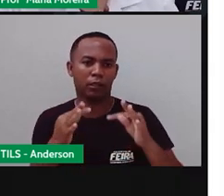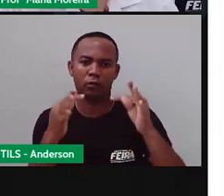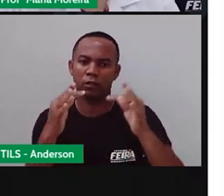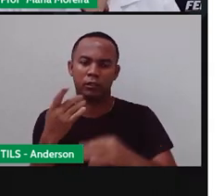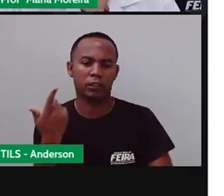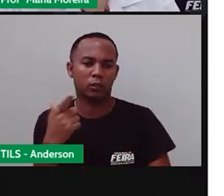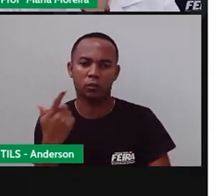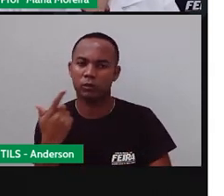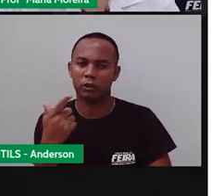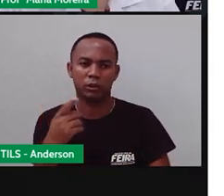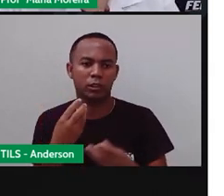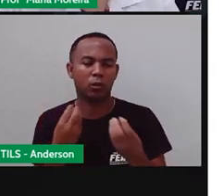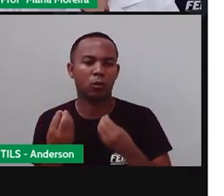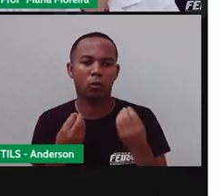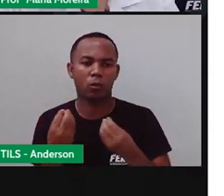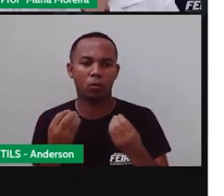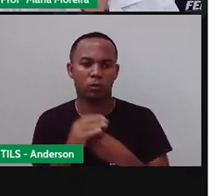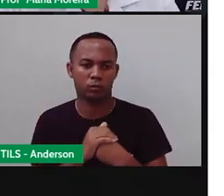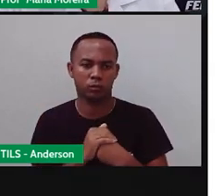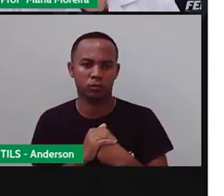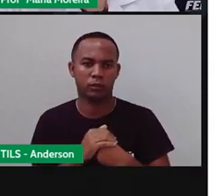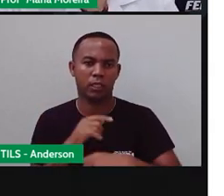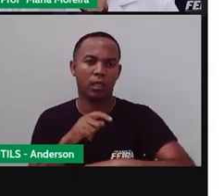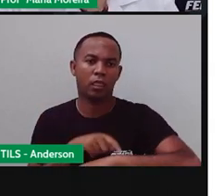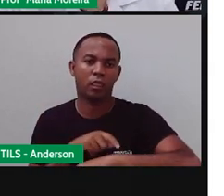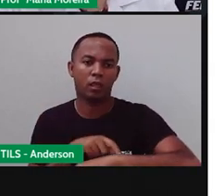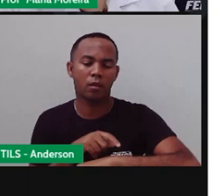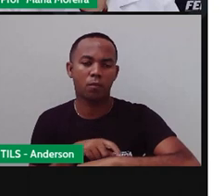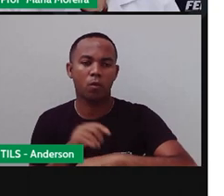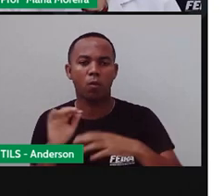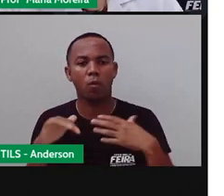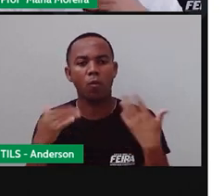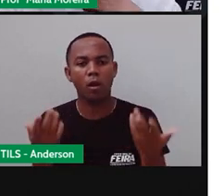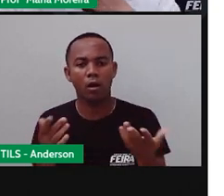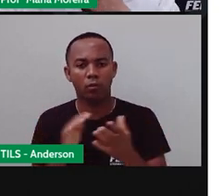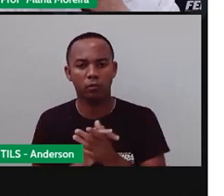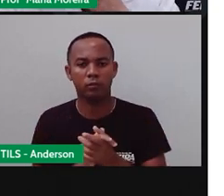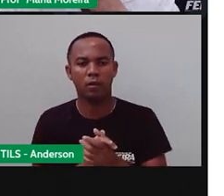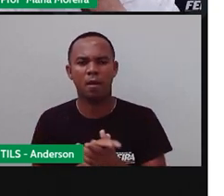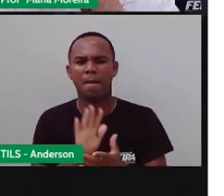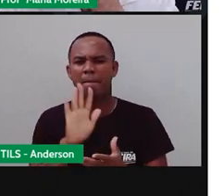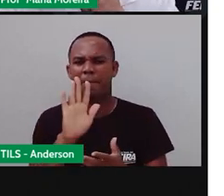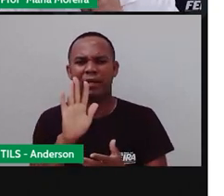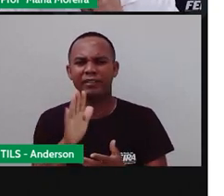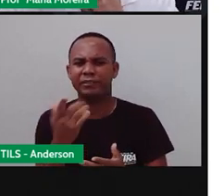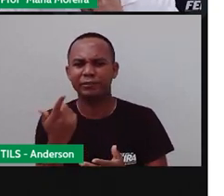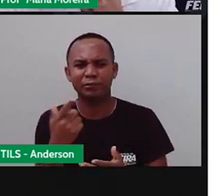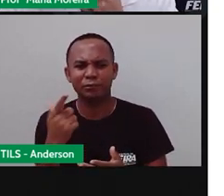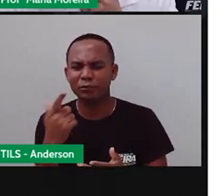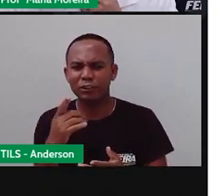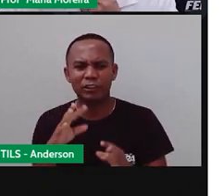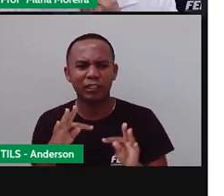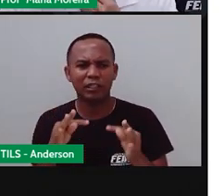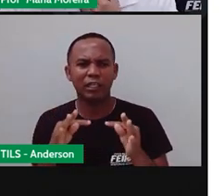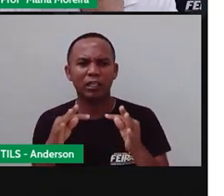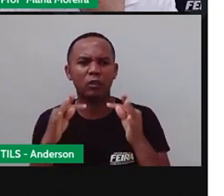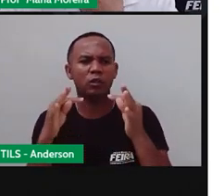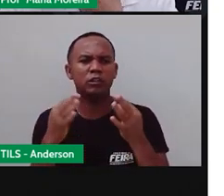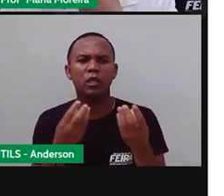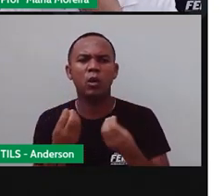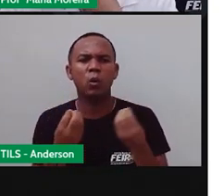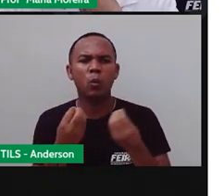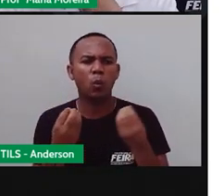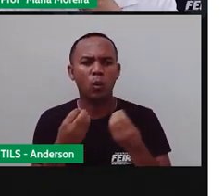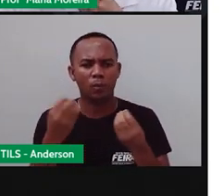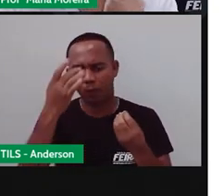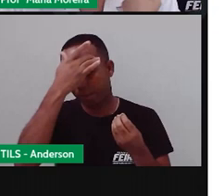atuais que temos para medir o tempo. Bom, se não tinha essas tecnologias, como é que essas pessoas,